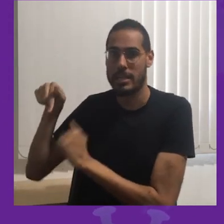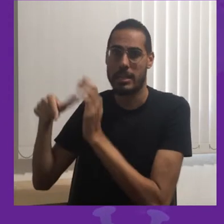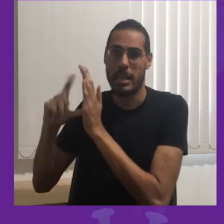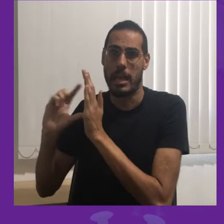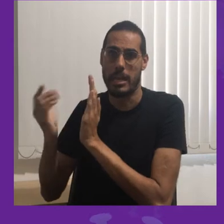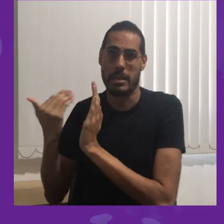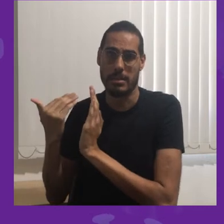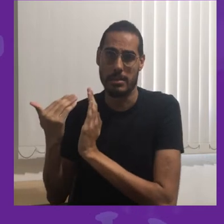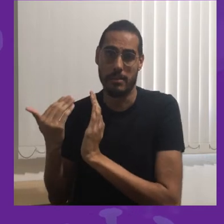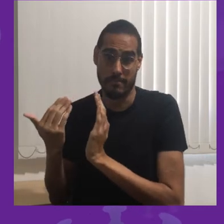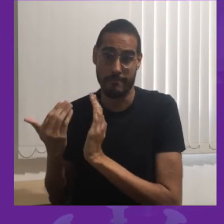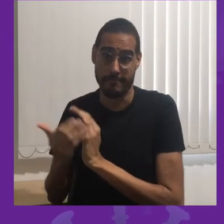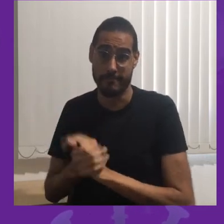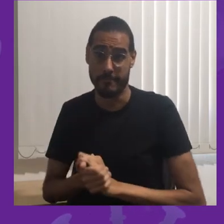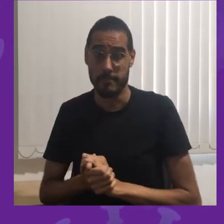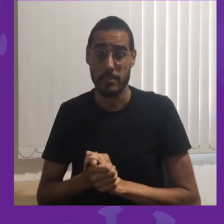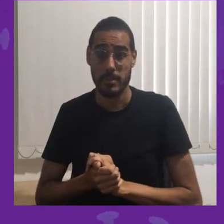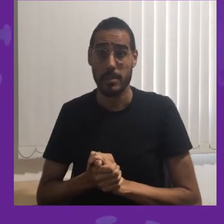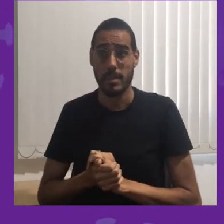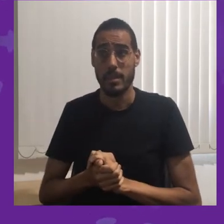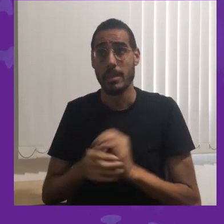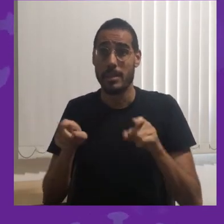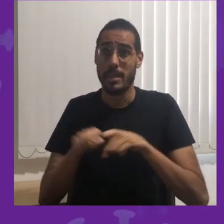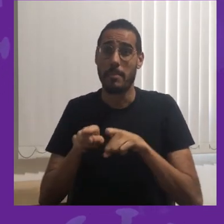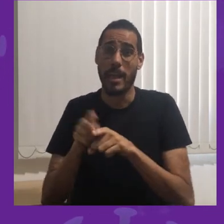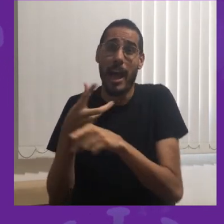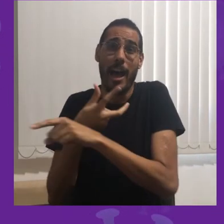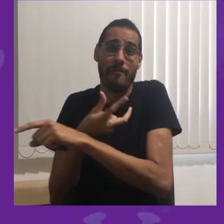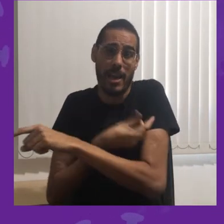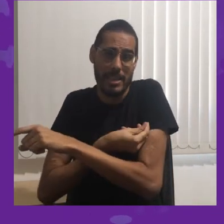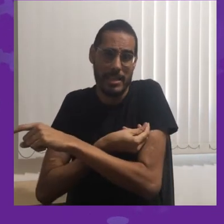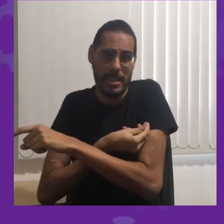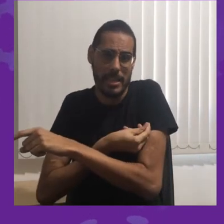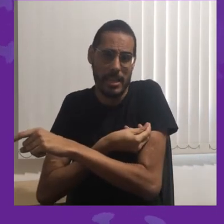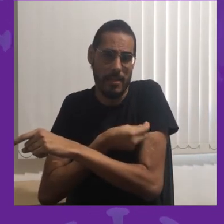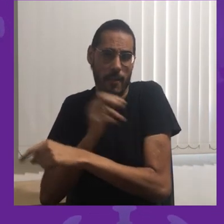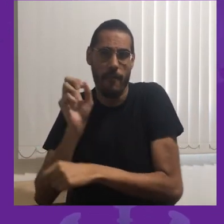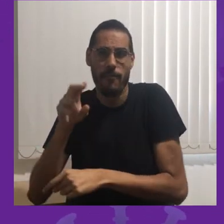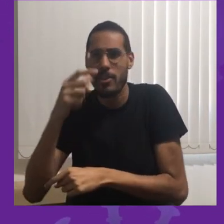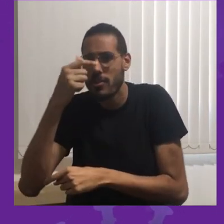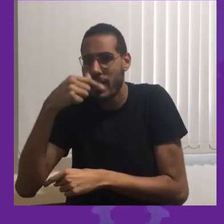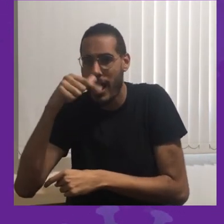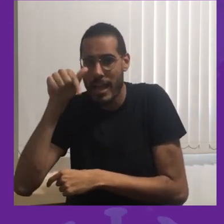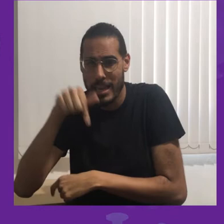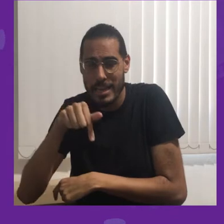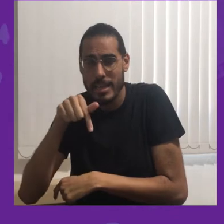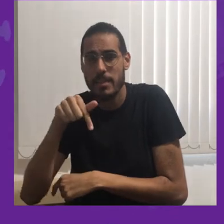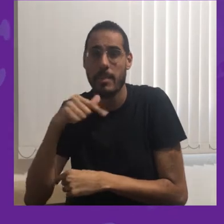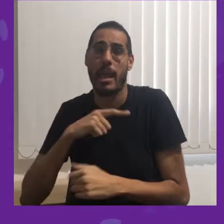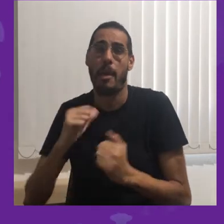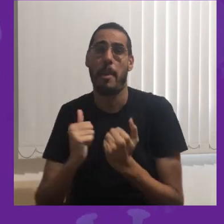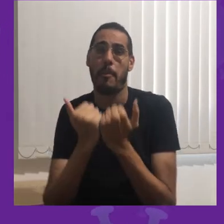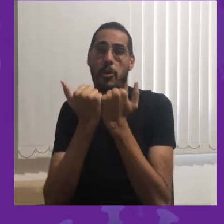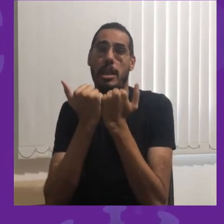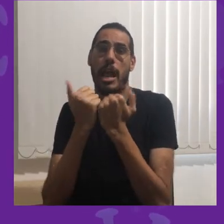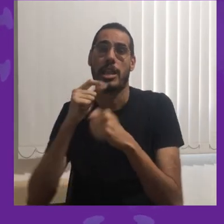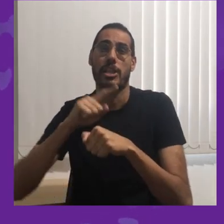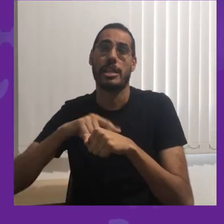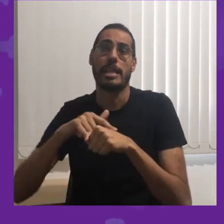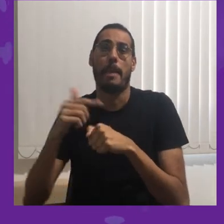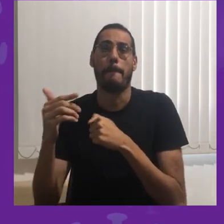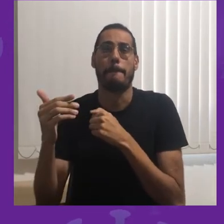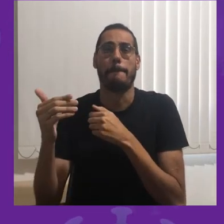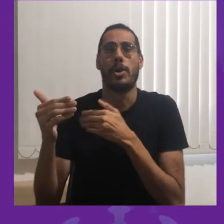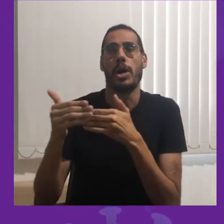que já circulou no ano anterior. E mesmo assim, a vacina contra o vírus da gripe, ela tem uma imunidade